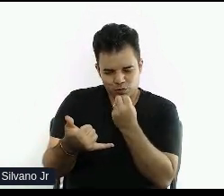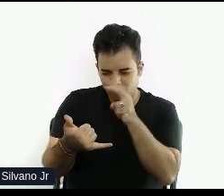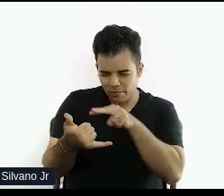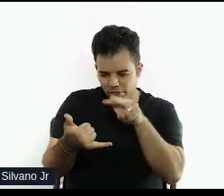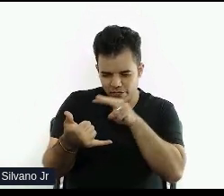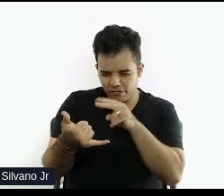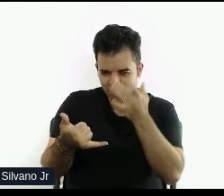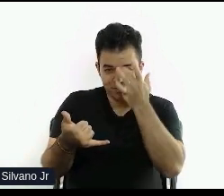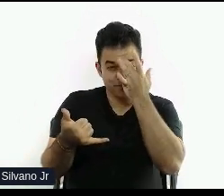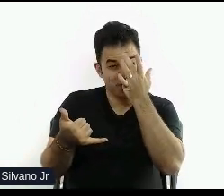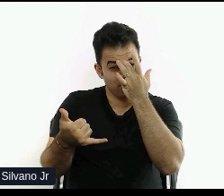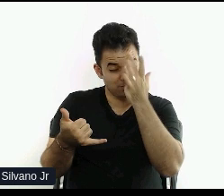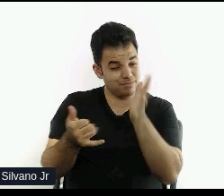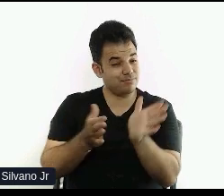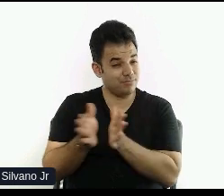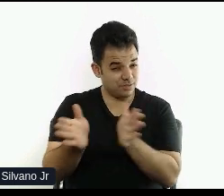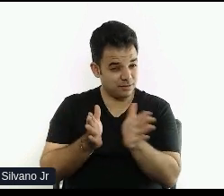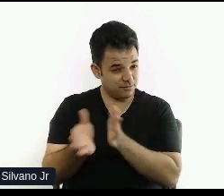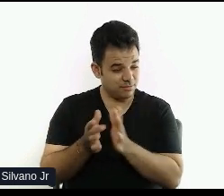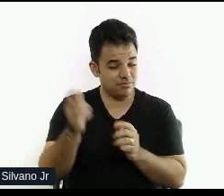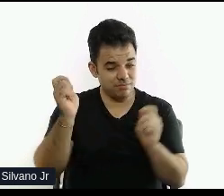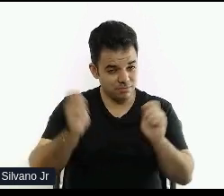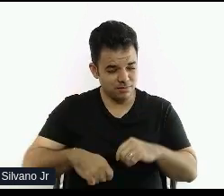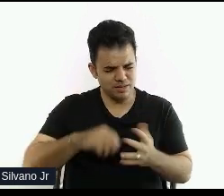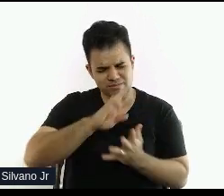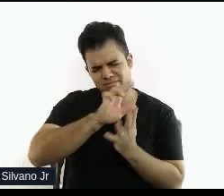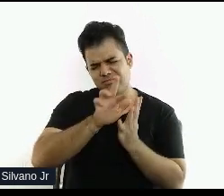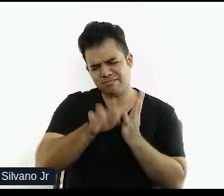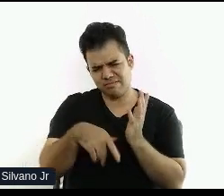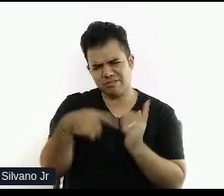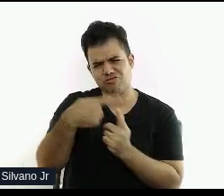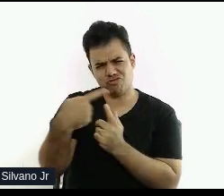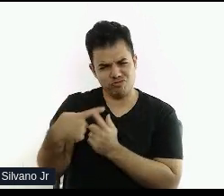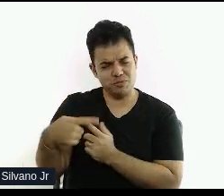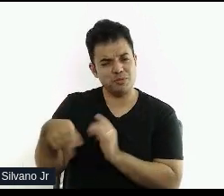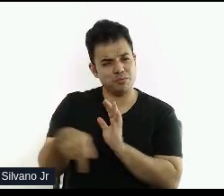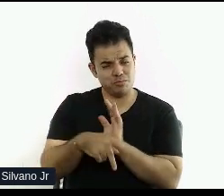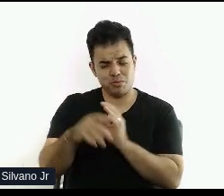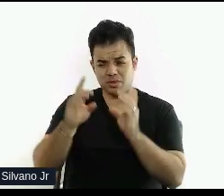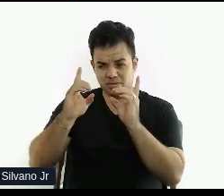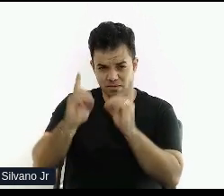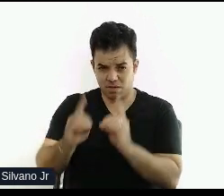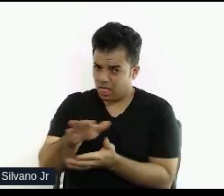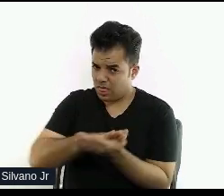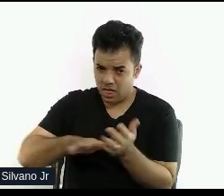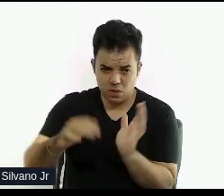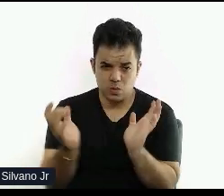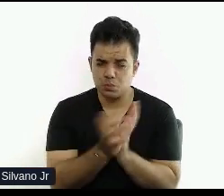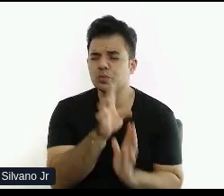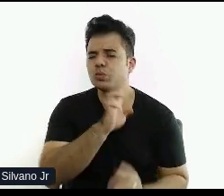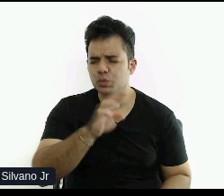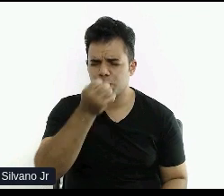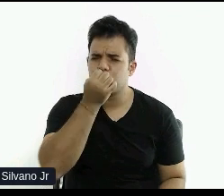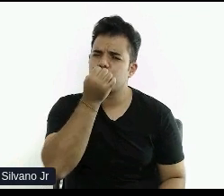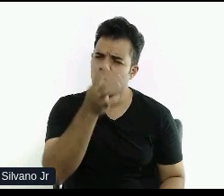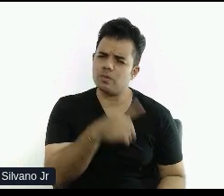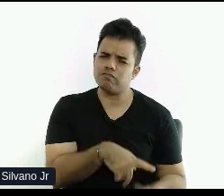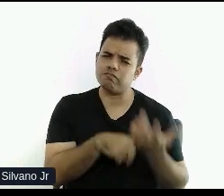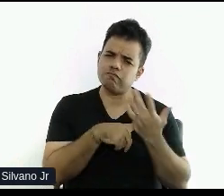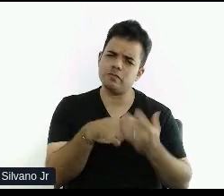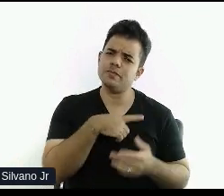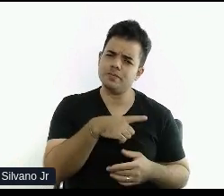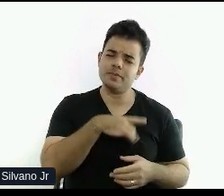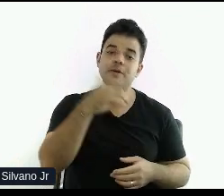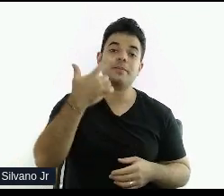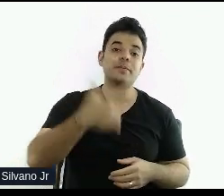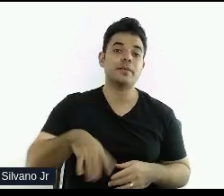várias maneiras de acessibilidade que a gente, né? Que muitas pessoas sem deficiência, como eu, né? Já utilizei, já me beneficio. Além disso, existem as